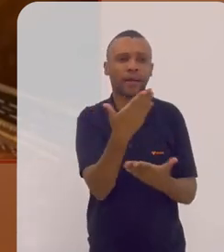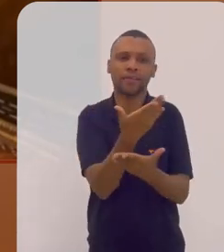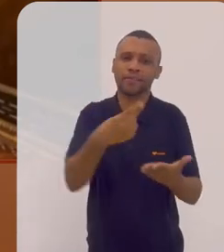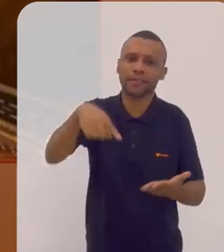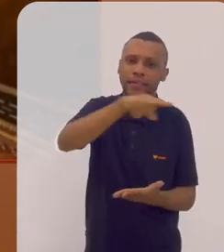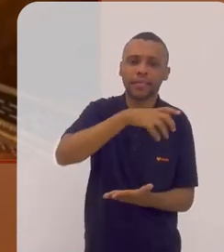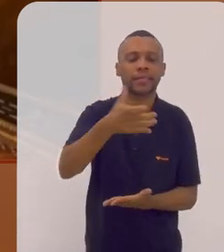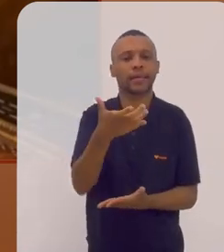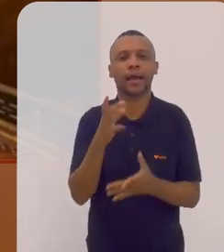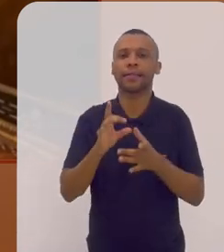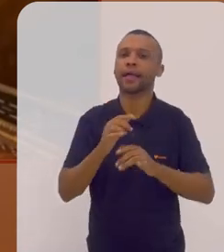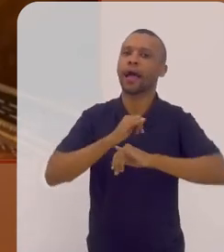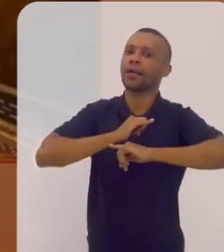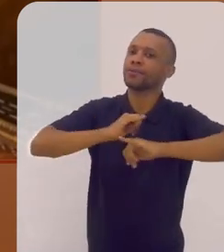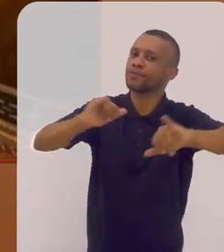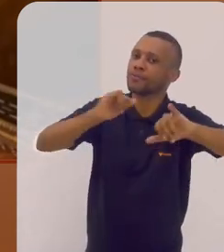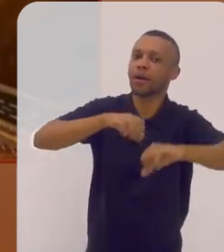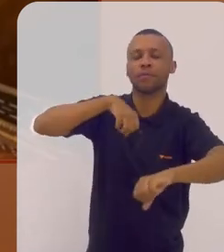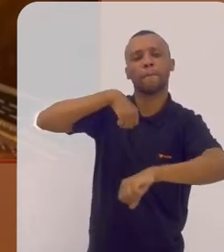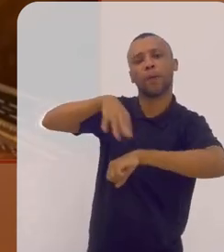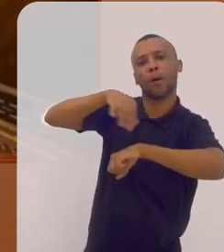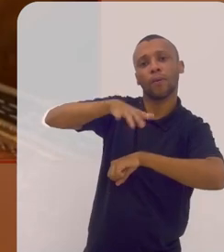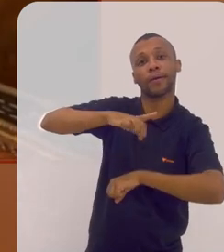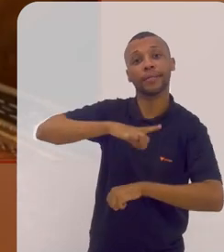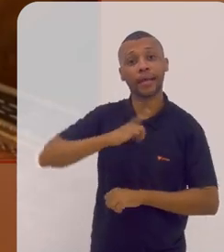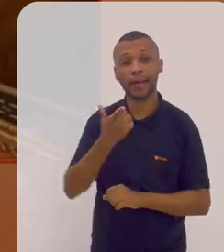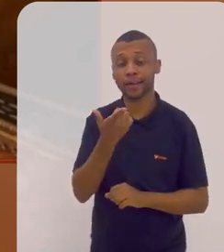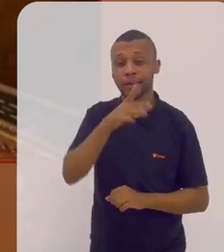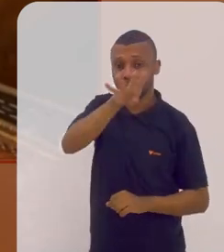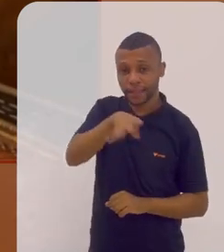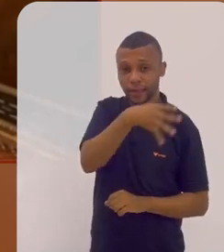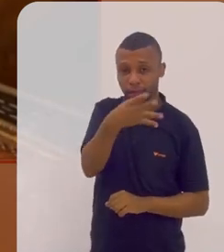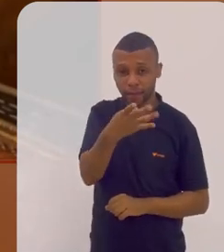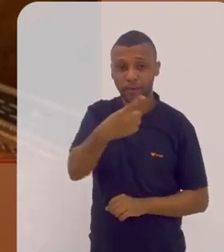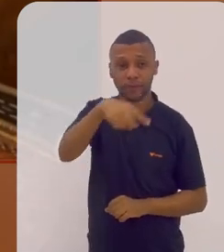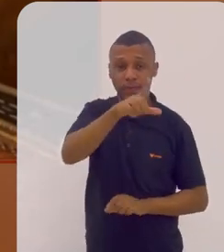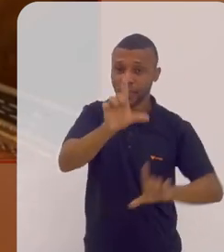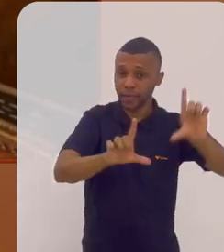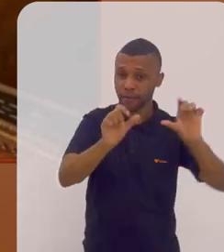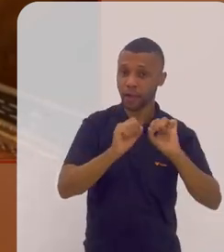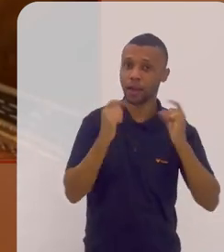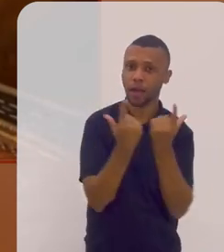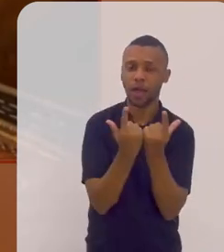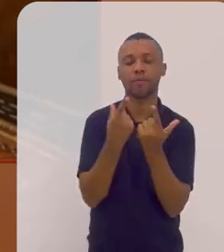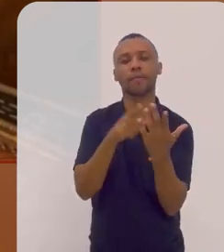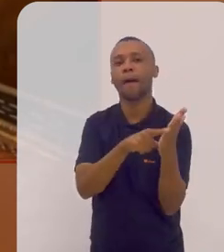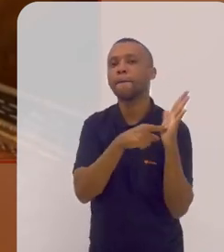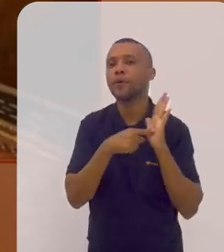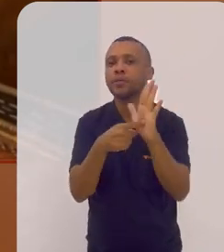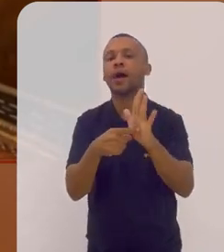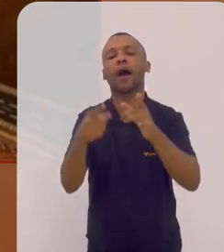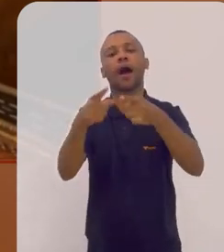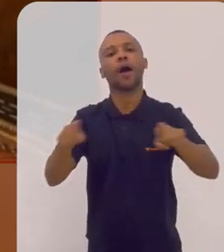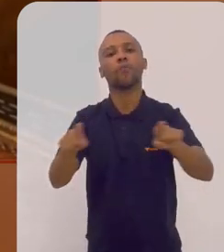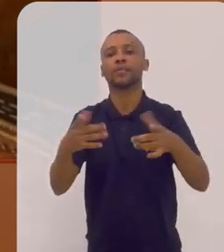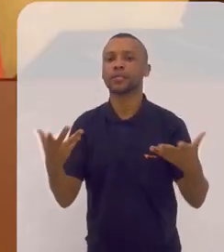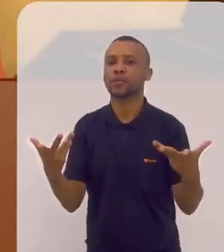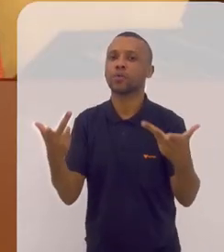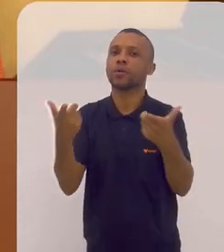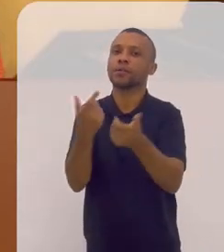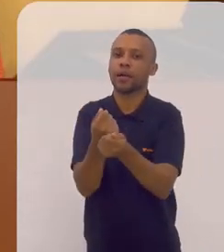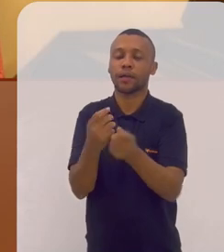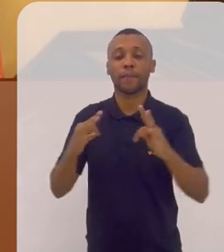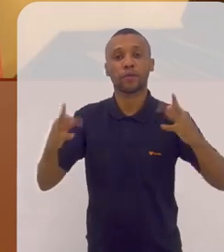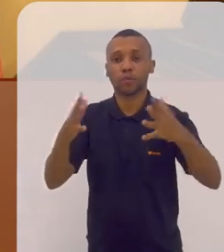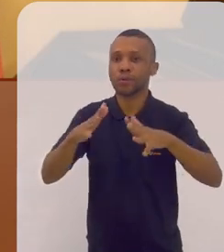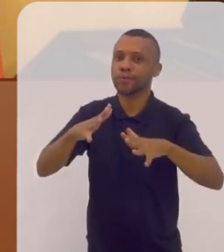por estarem dispostos e terem espaço na grade de vocês para fazer para trazer a música de boa qualidade